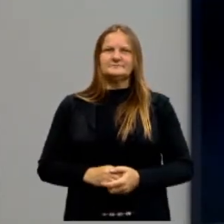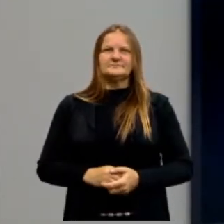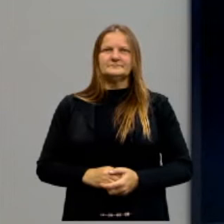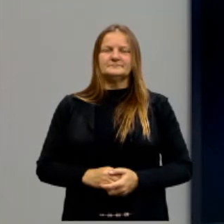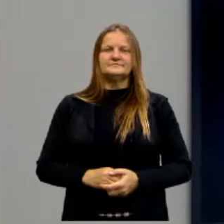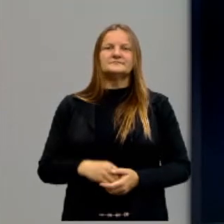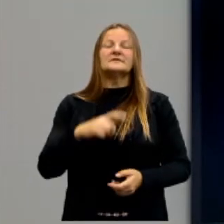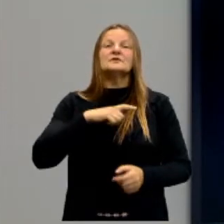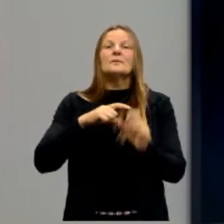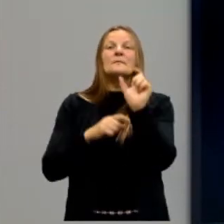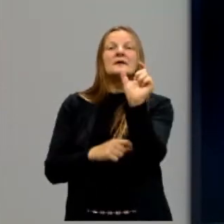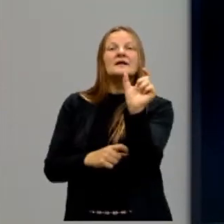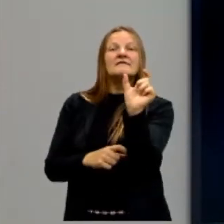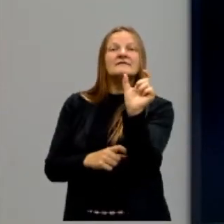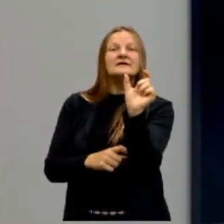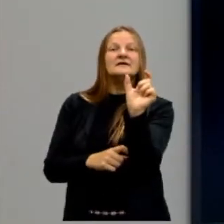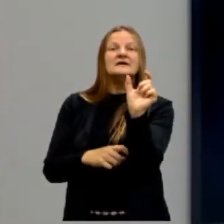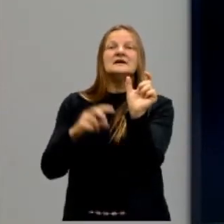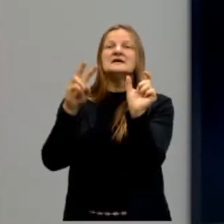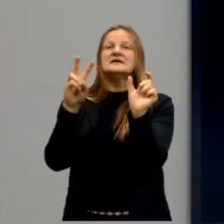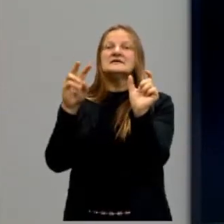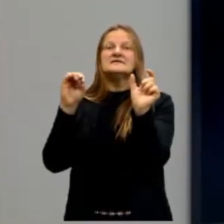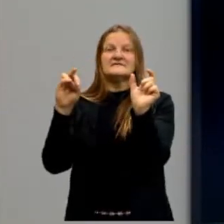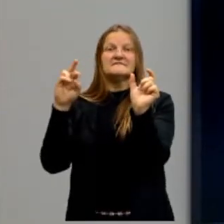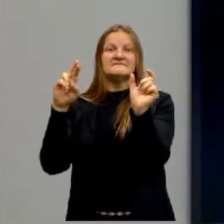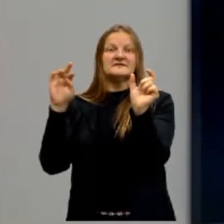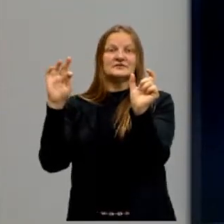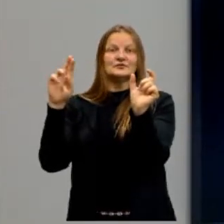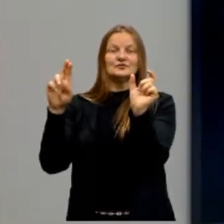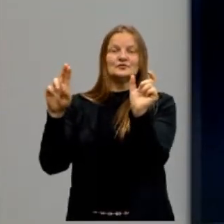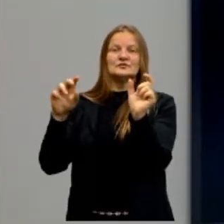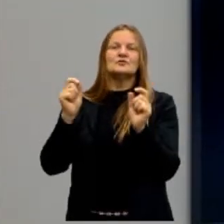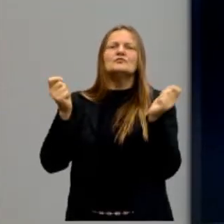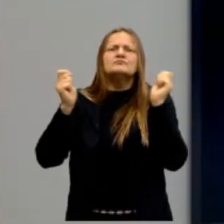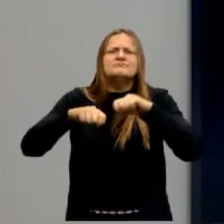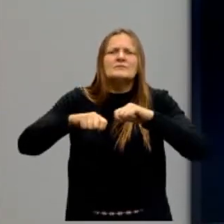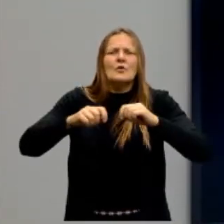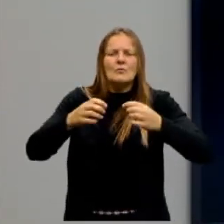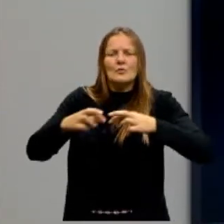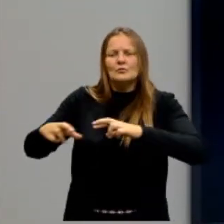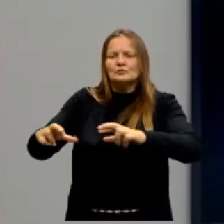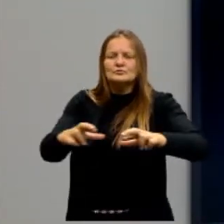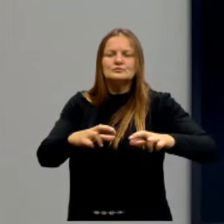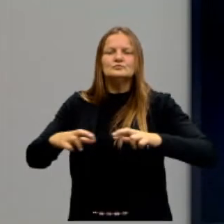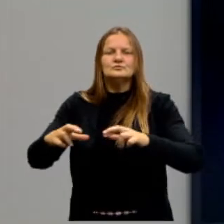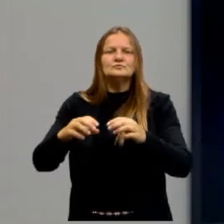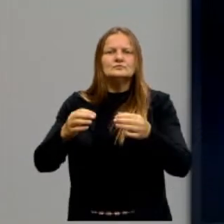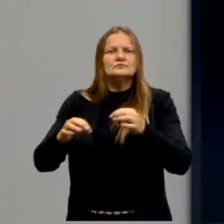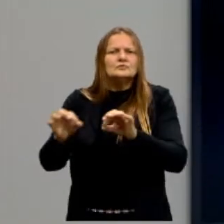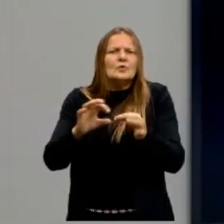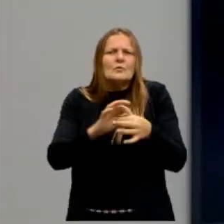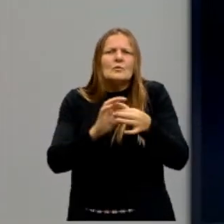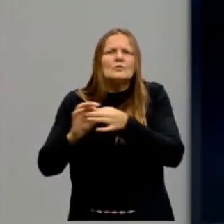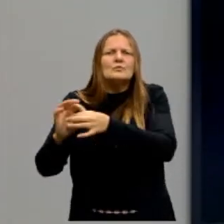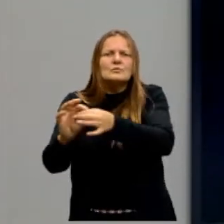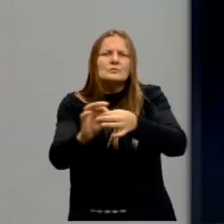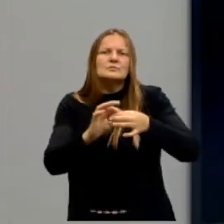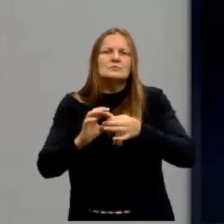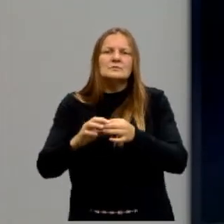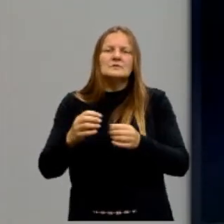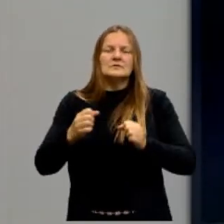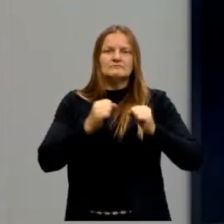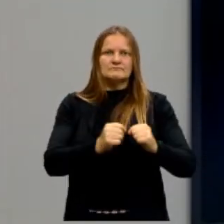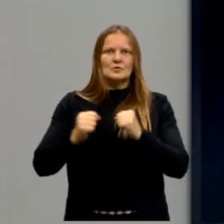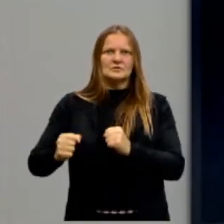Tinha uma palavra que era virto, que consistiria na capacidade de adaptar as circunstâncias a objetivos de conquista e manter